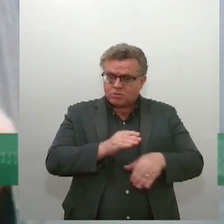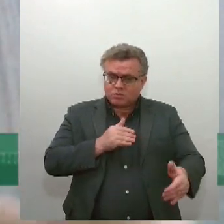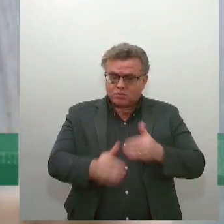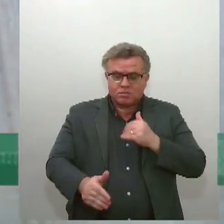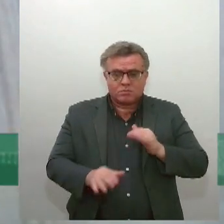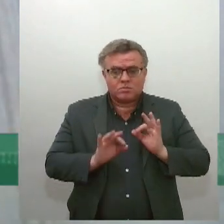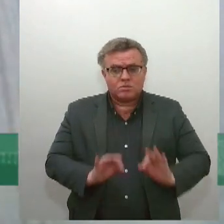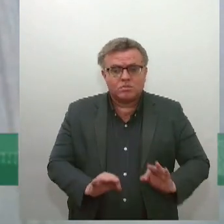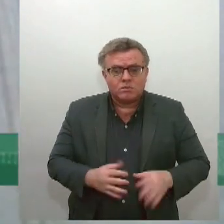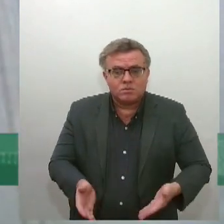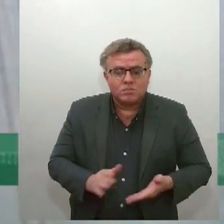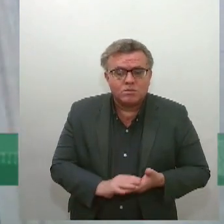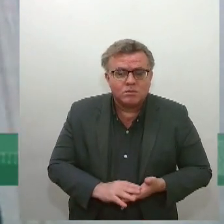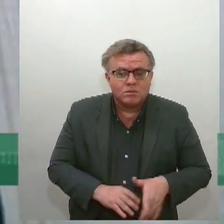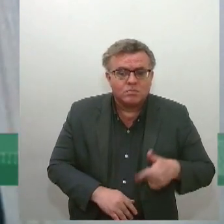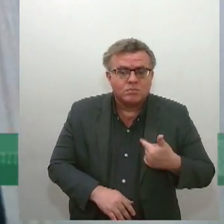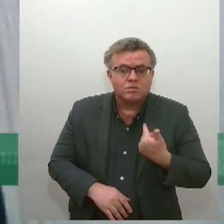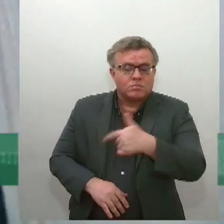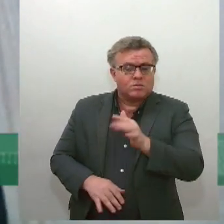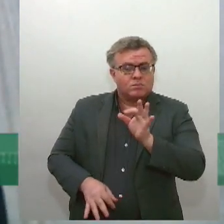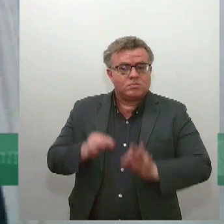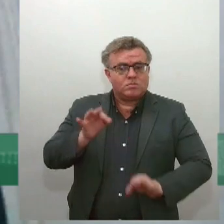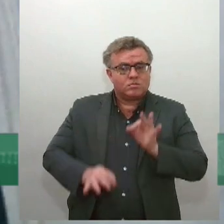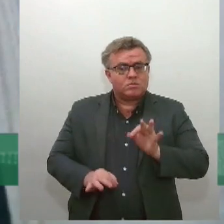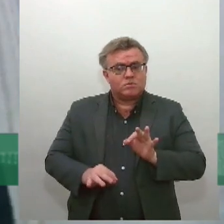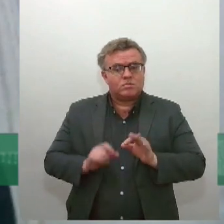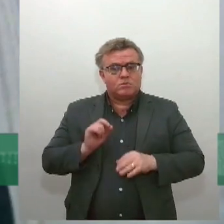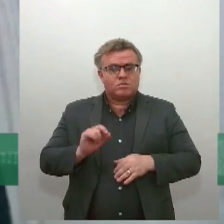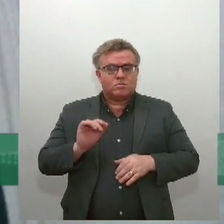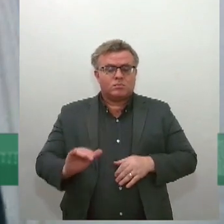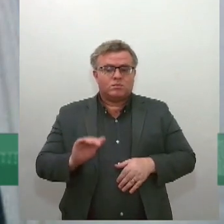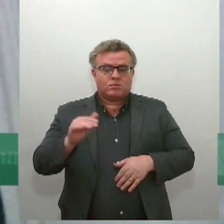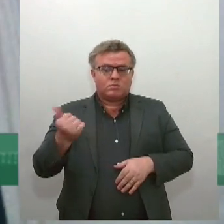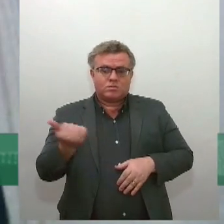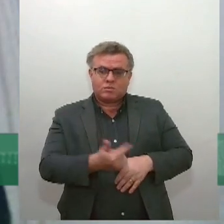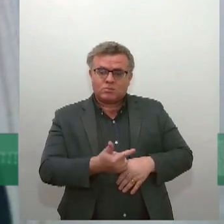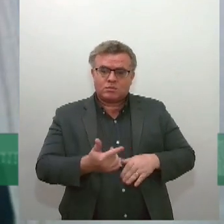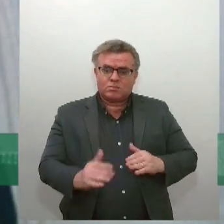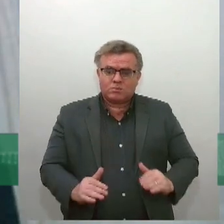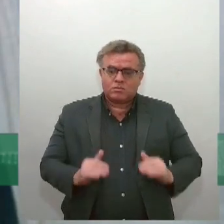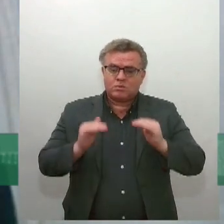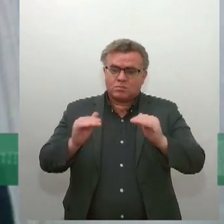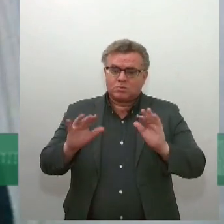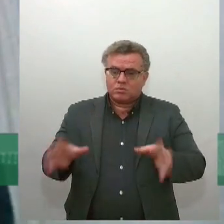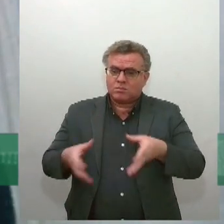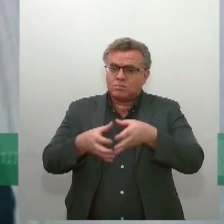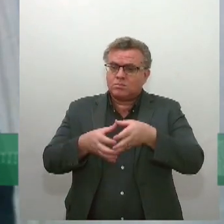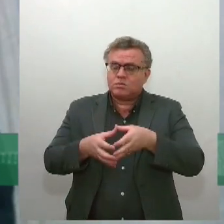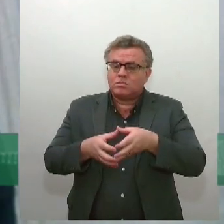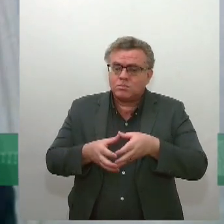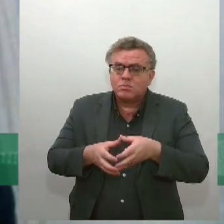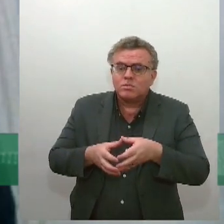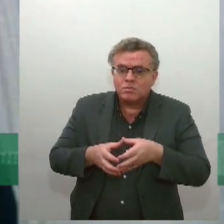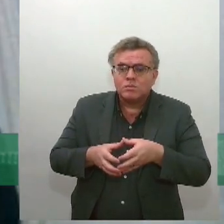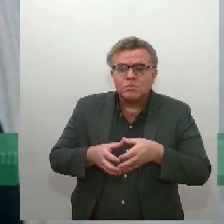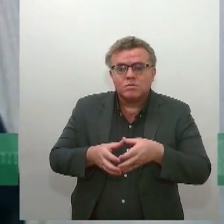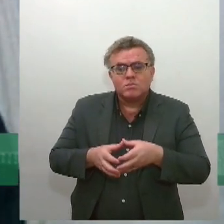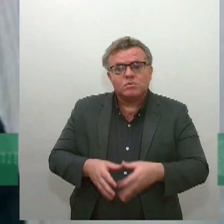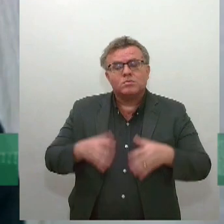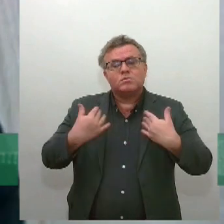Existem outros tribunais que são supremos tribunais, supremas cortes, que são órgãos de cúpula, que recebem